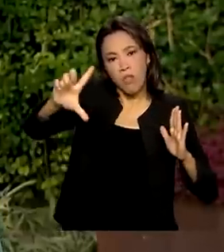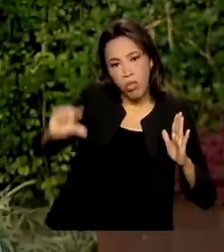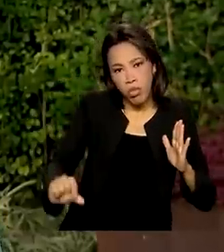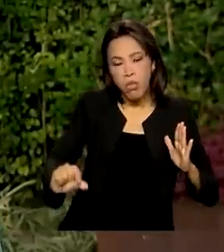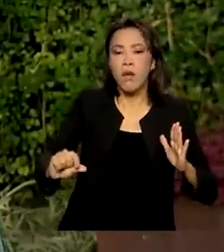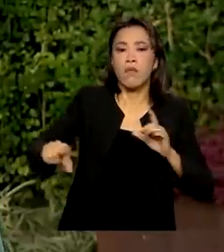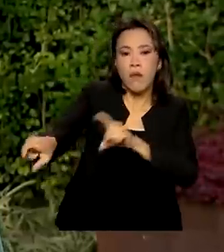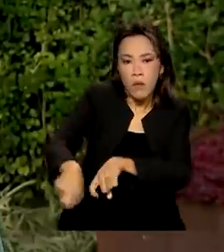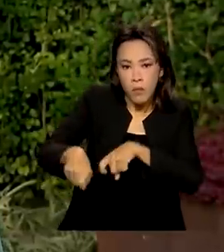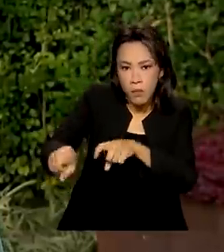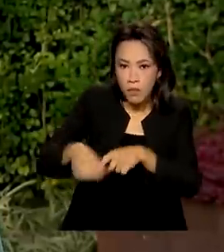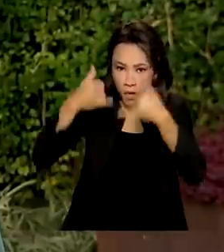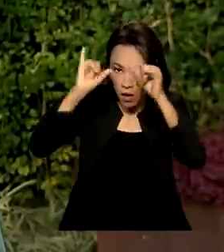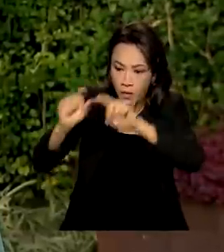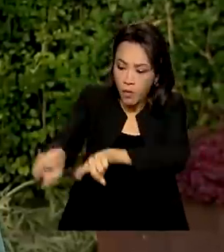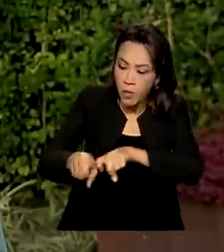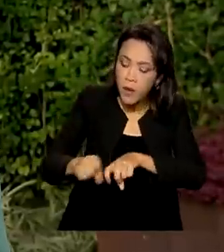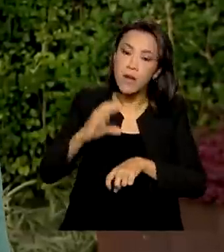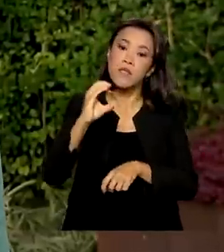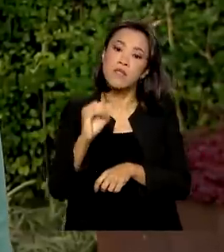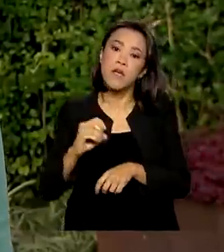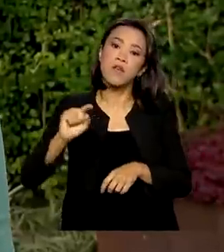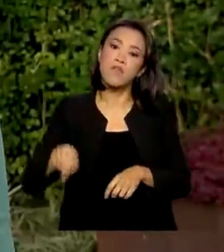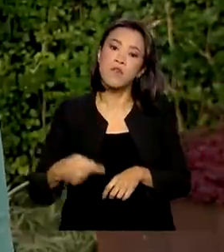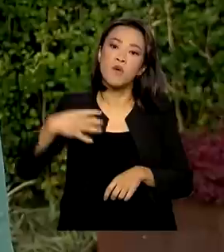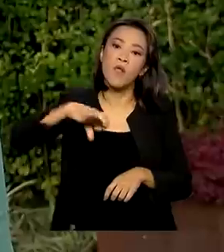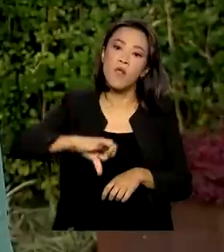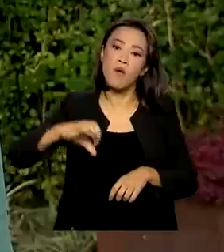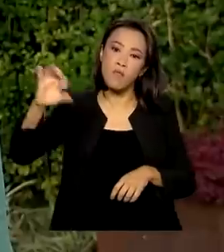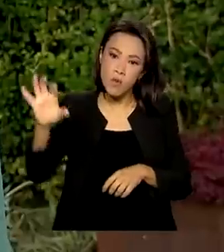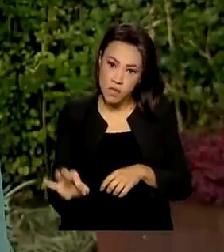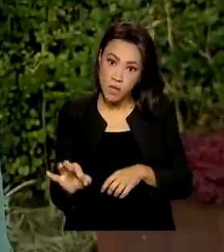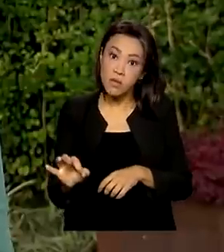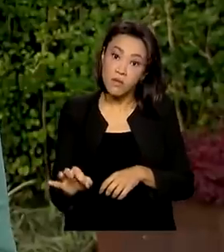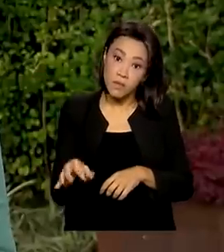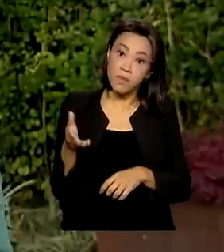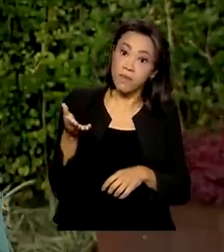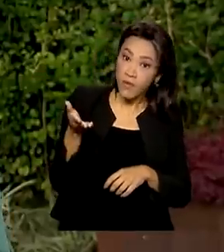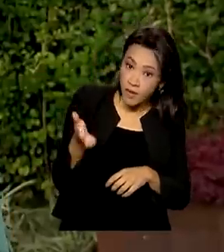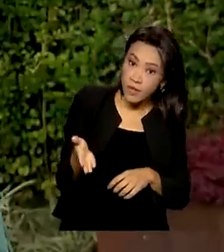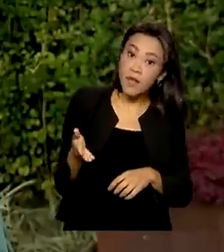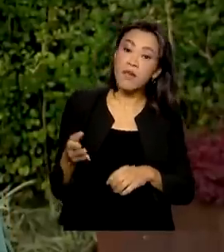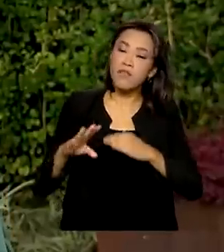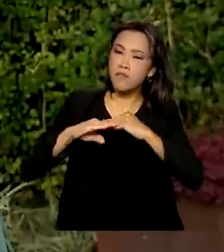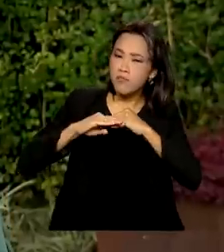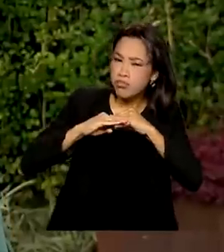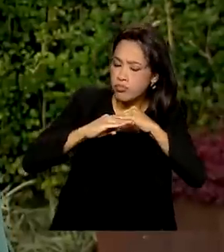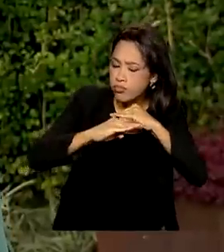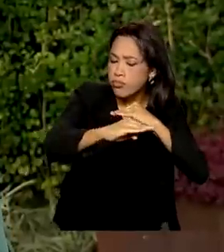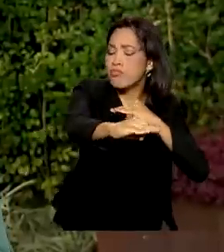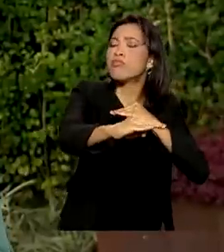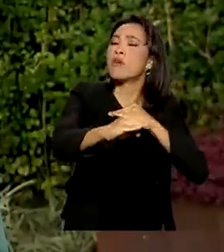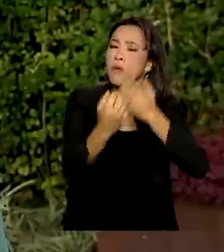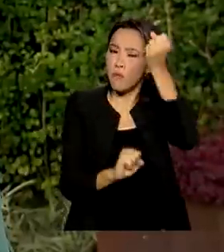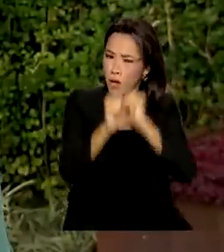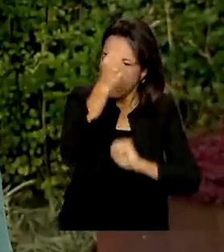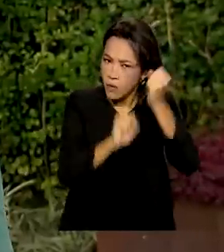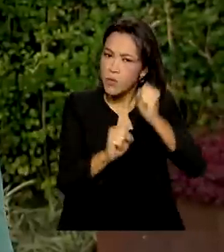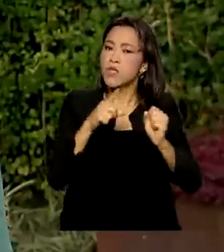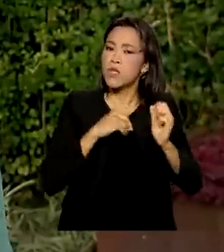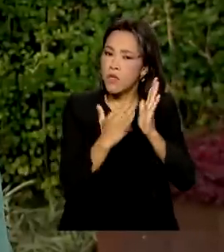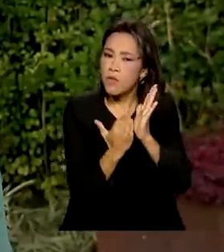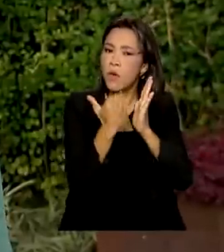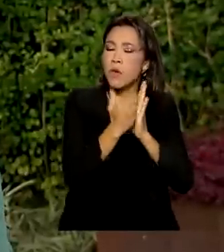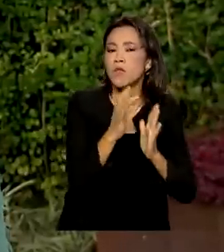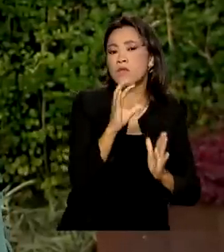agropecuária com menos 0,9% e certa estabilidade na indústria com alta de 0